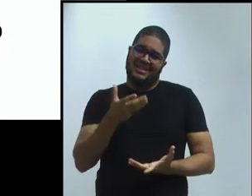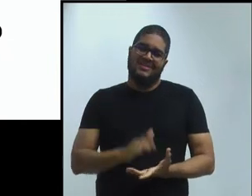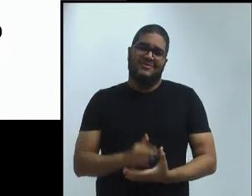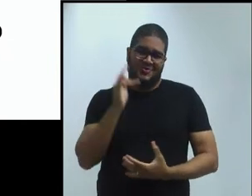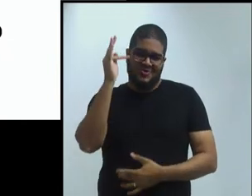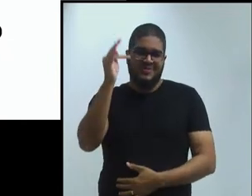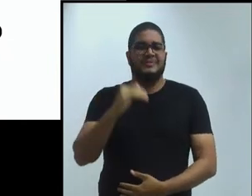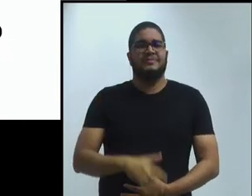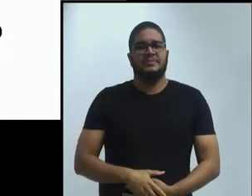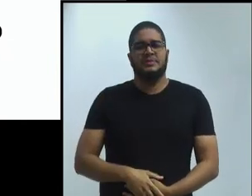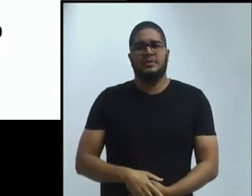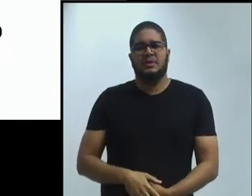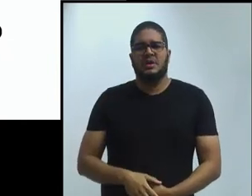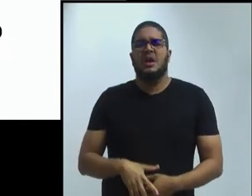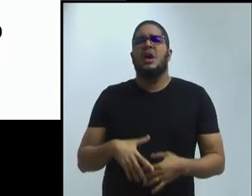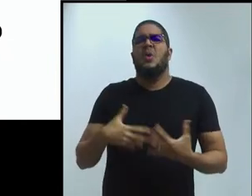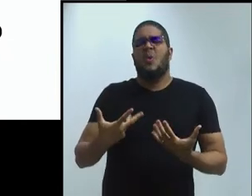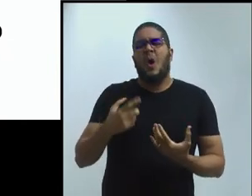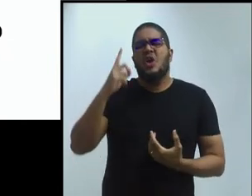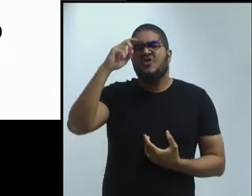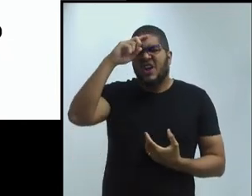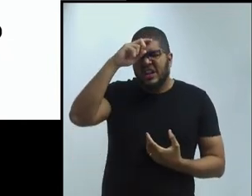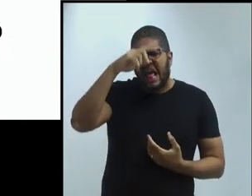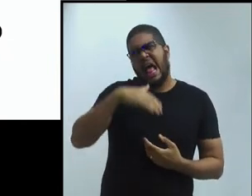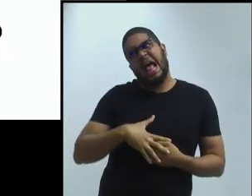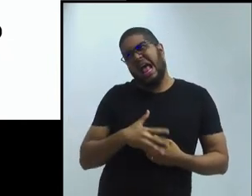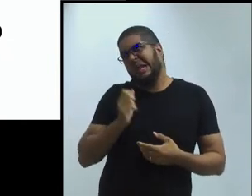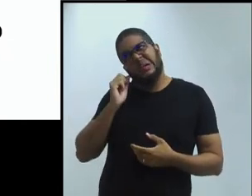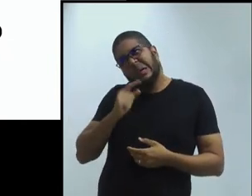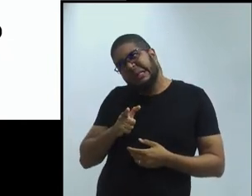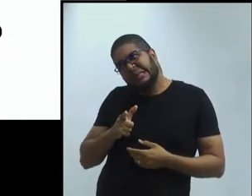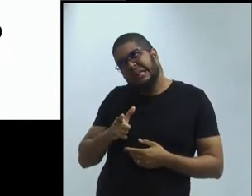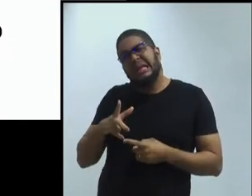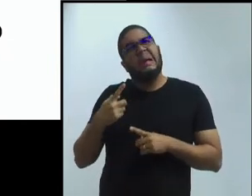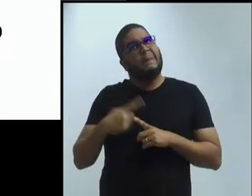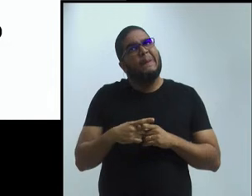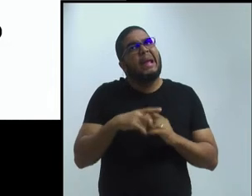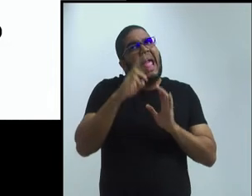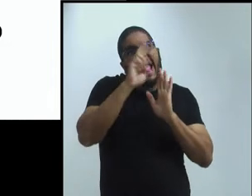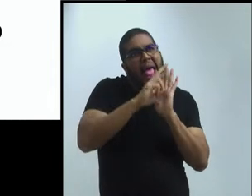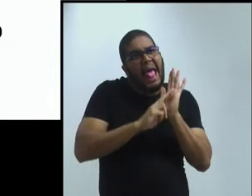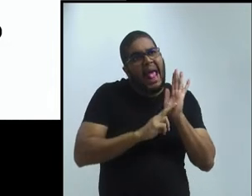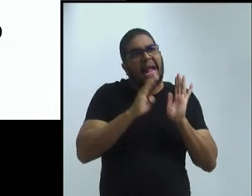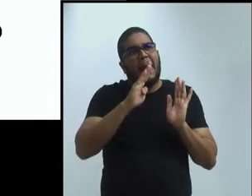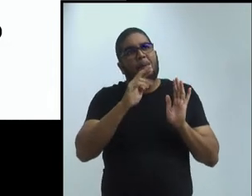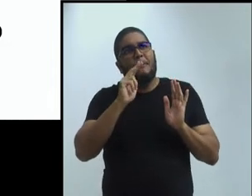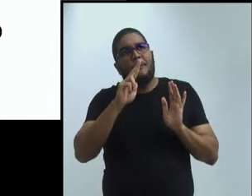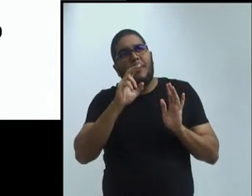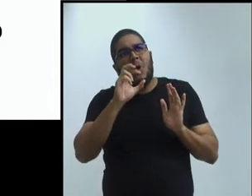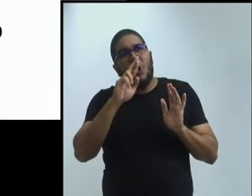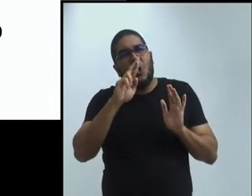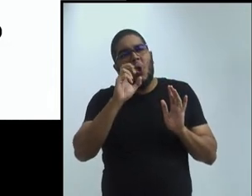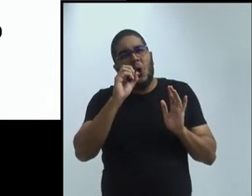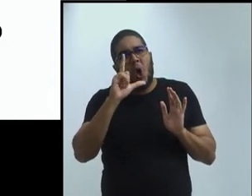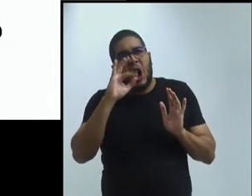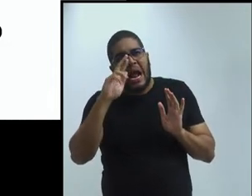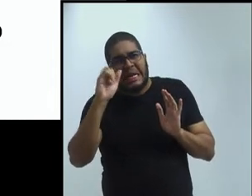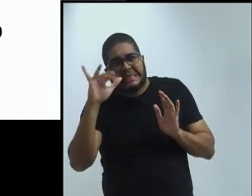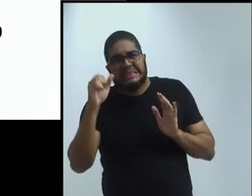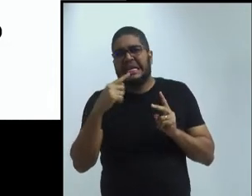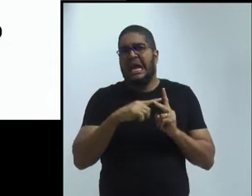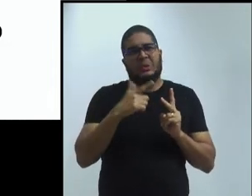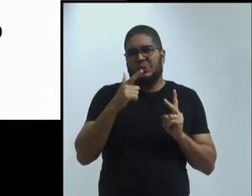as dificuldades que vocês vão dizer que não dá, porque tem muita burocracia, eu não tenho dinheiro, eu não sei a